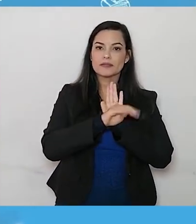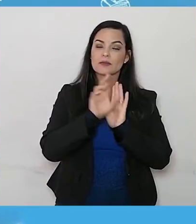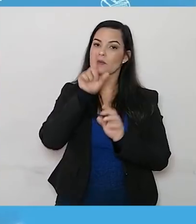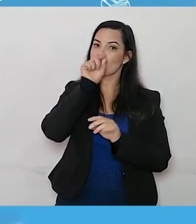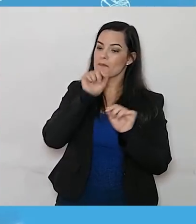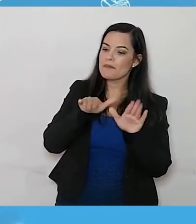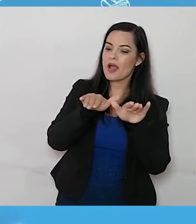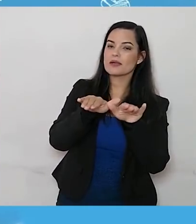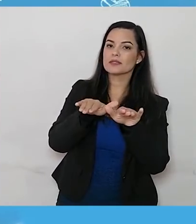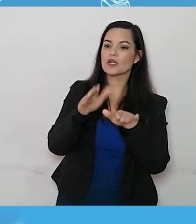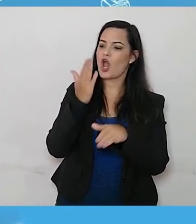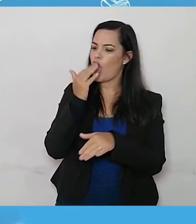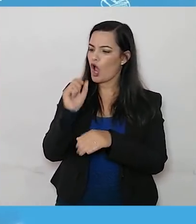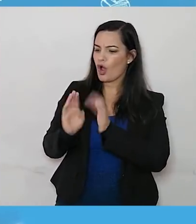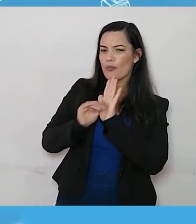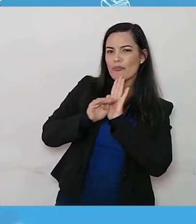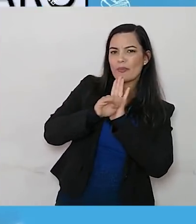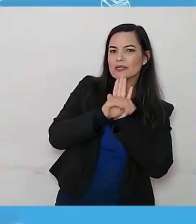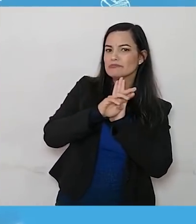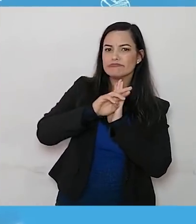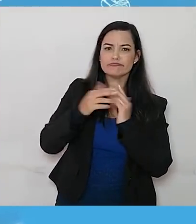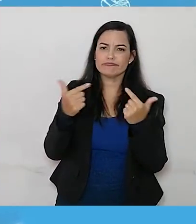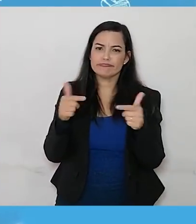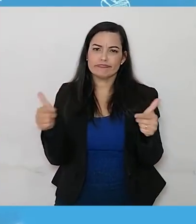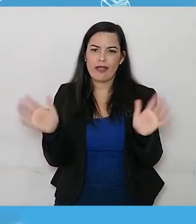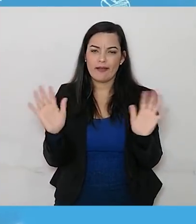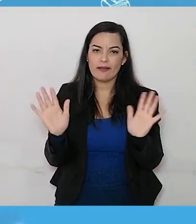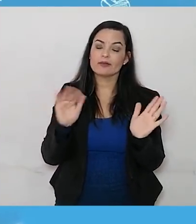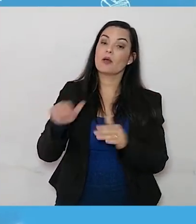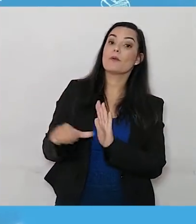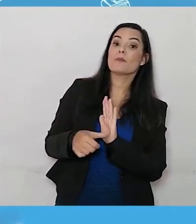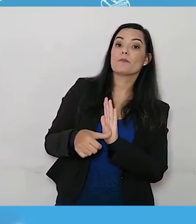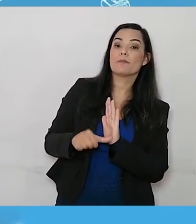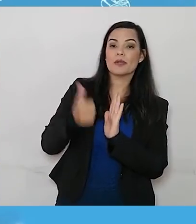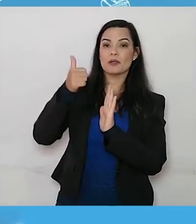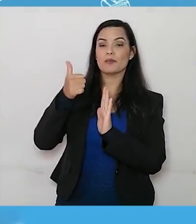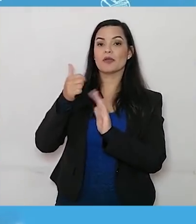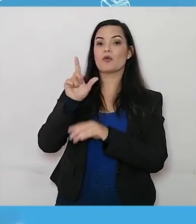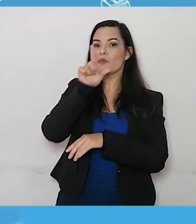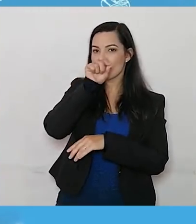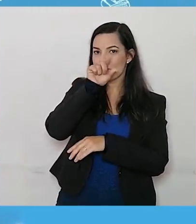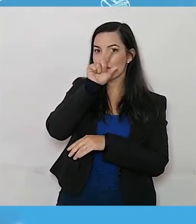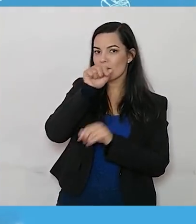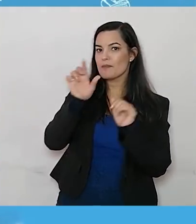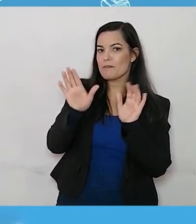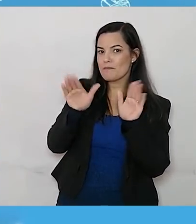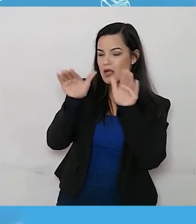bactéria. Então, nós precisamos primeiro colocar a relação de consumo aqui com o pássaro.